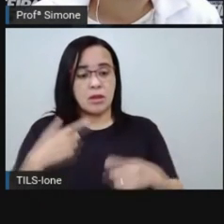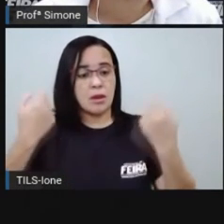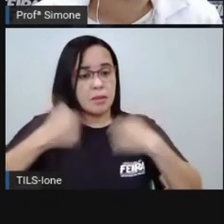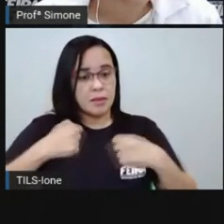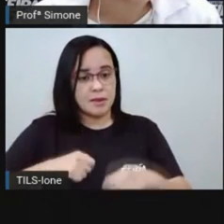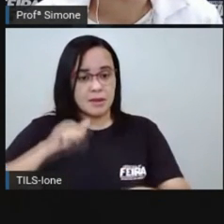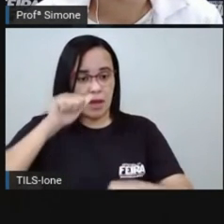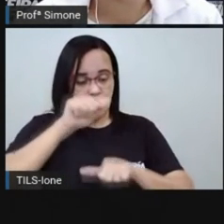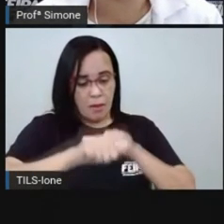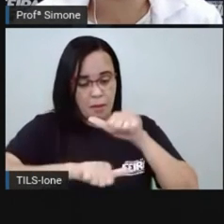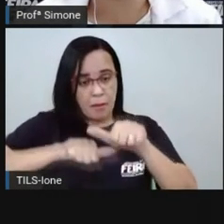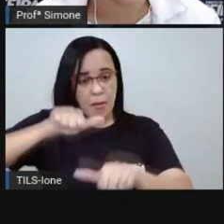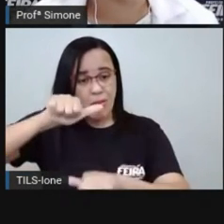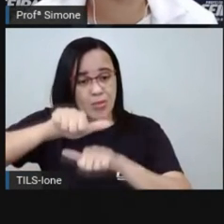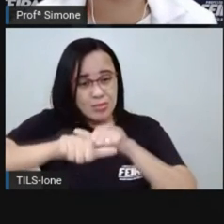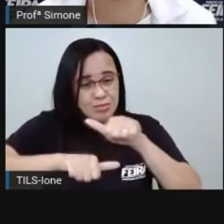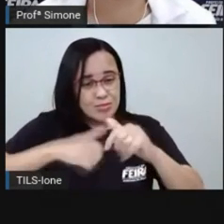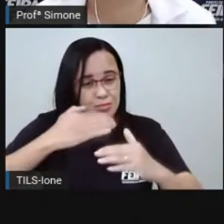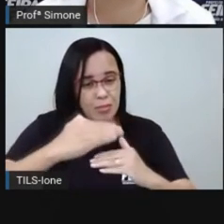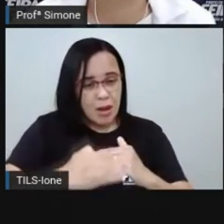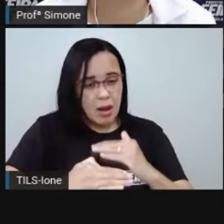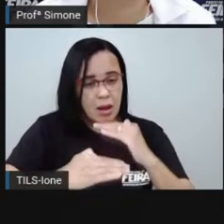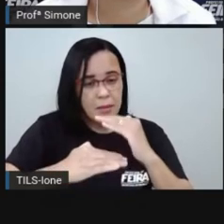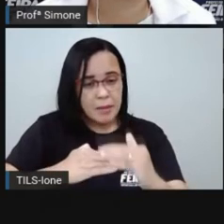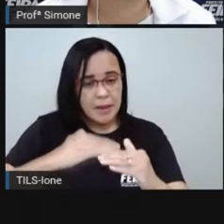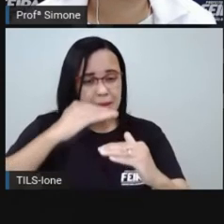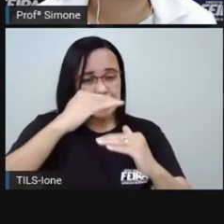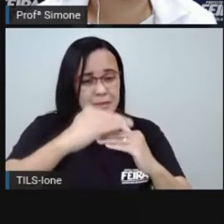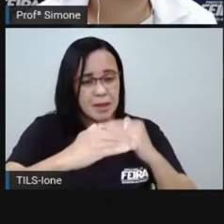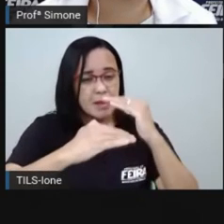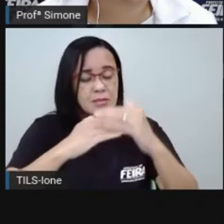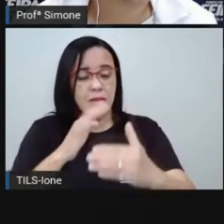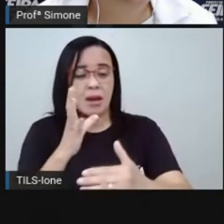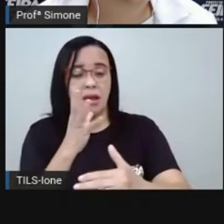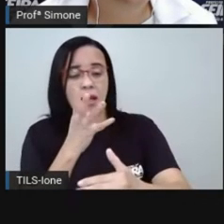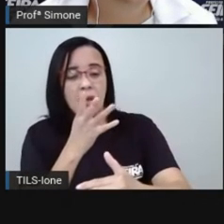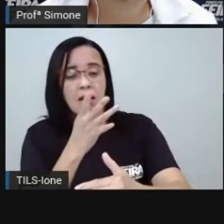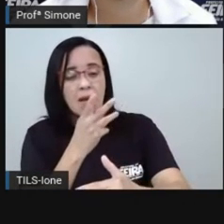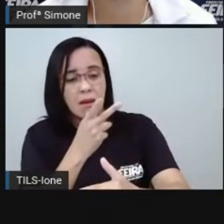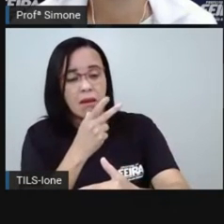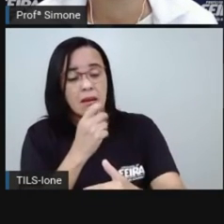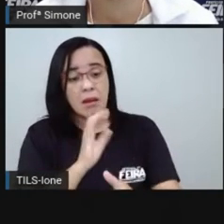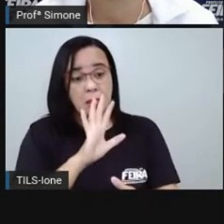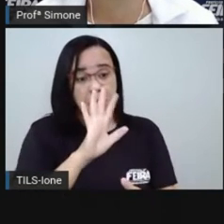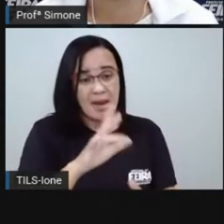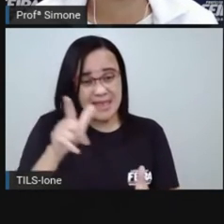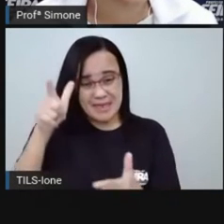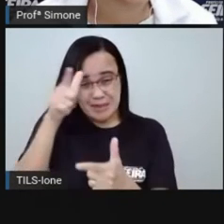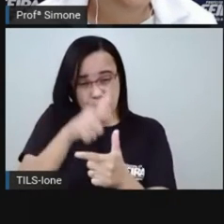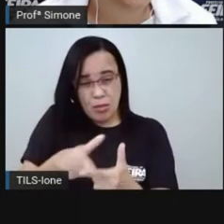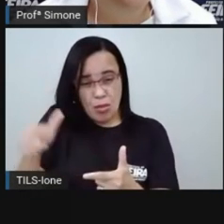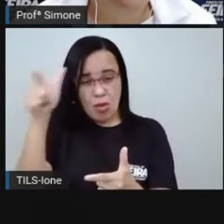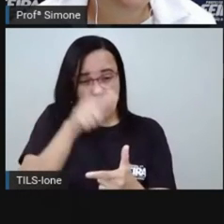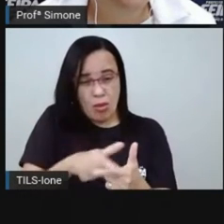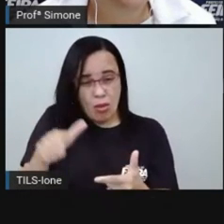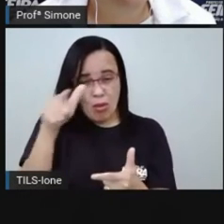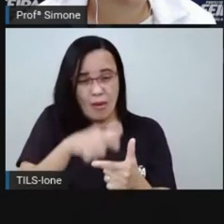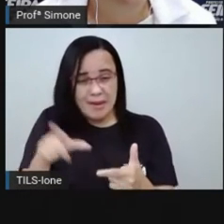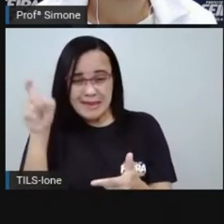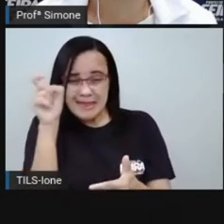O Brasil passou por várias crises econômicas nesse período, inflação de